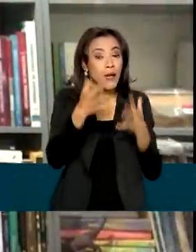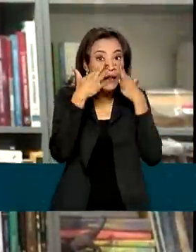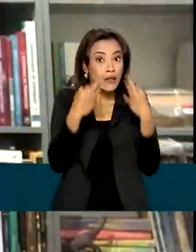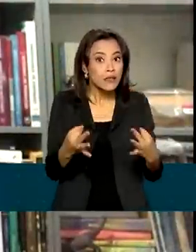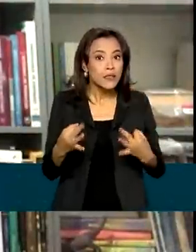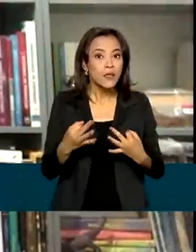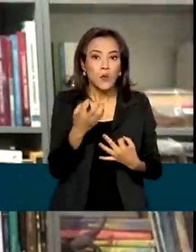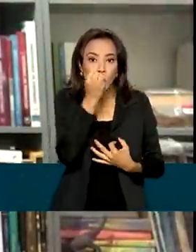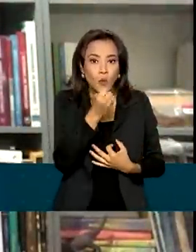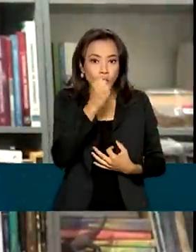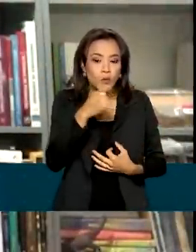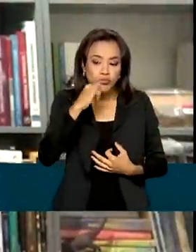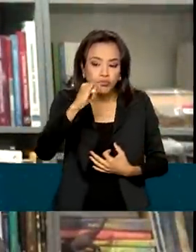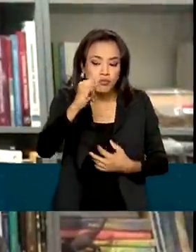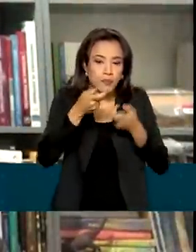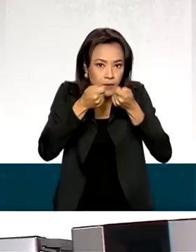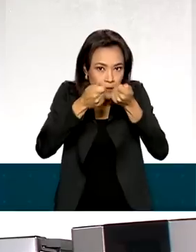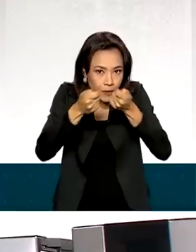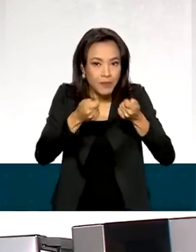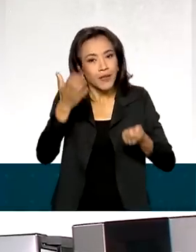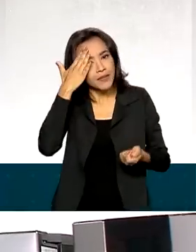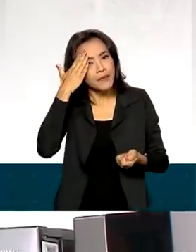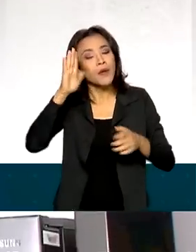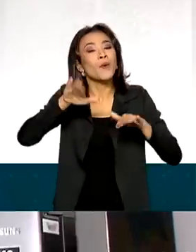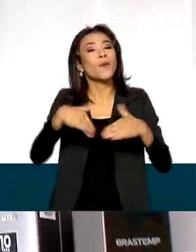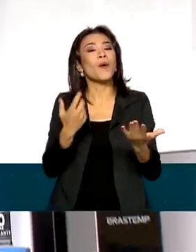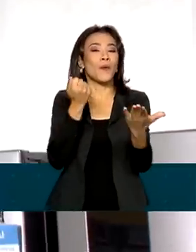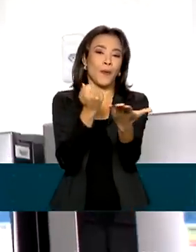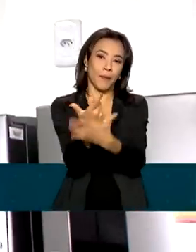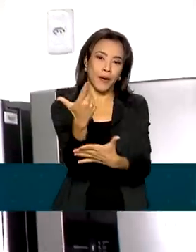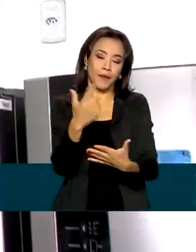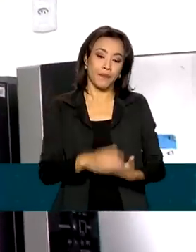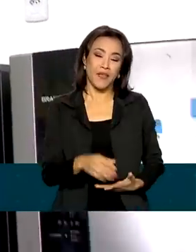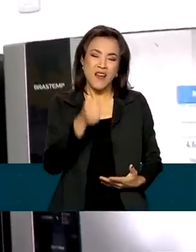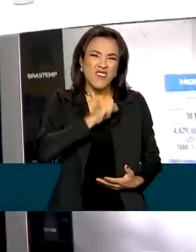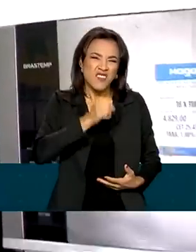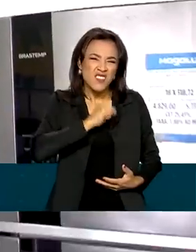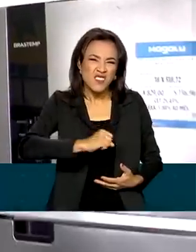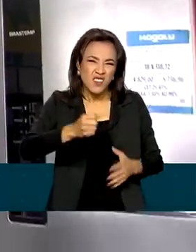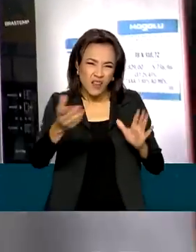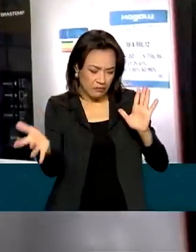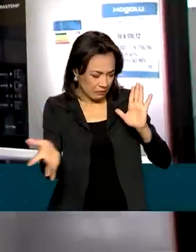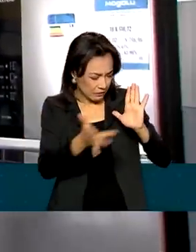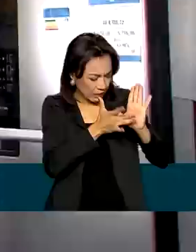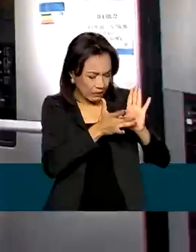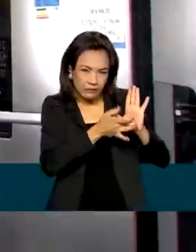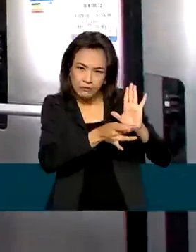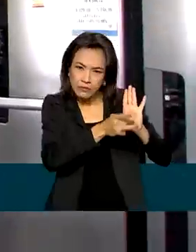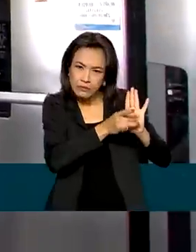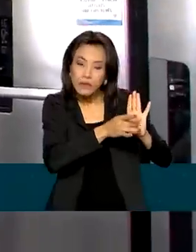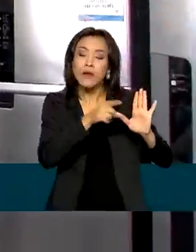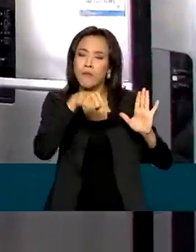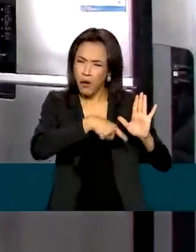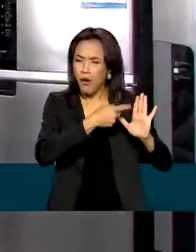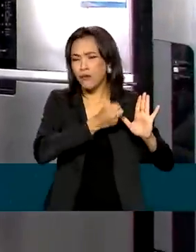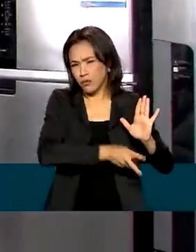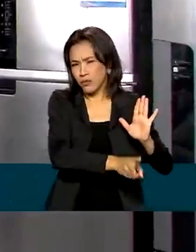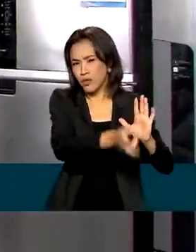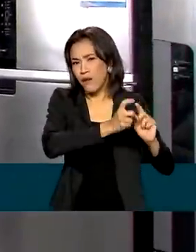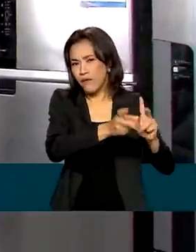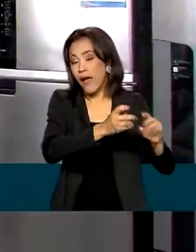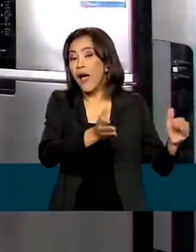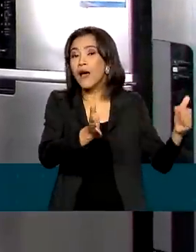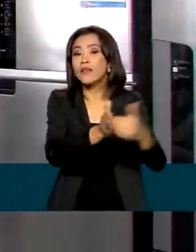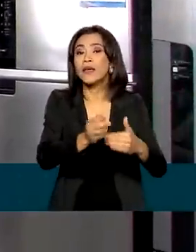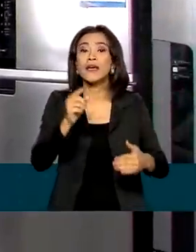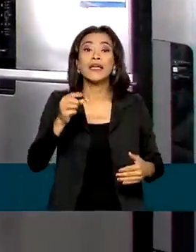decidir qual eletrodoméstico comprar. Os produtos com etiqueta antiga podem ser comercializados até 30 de